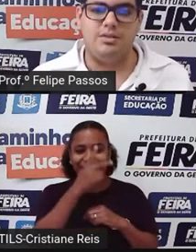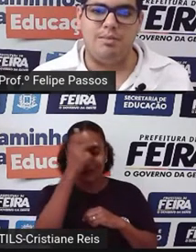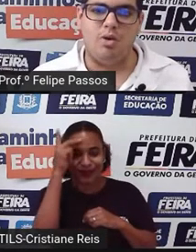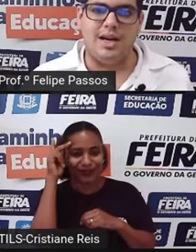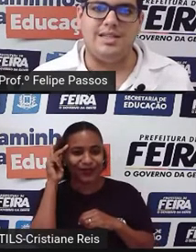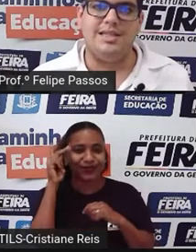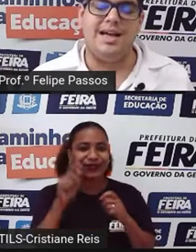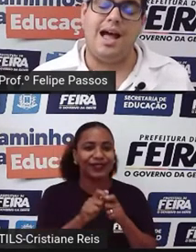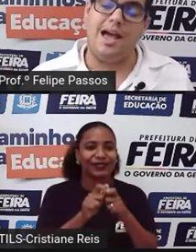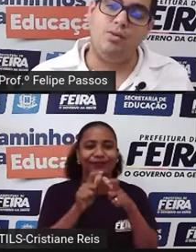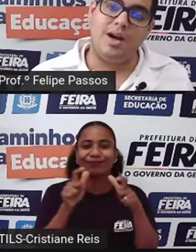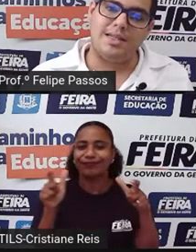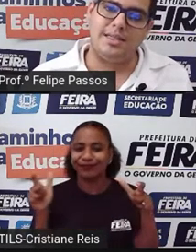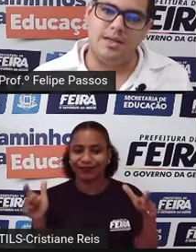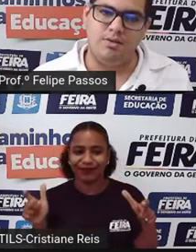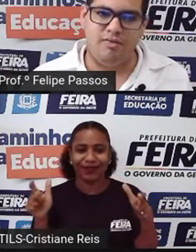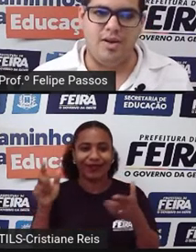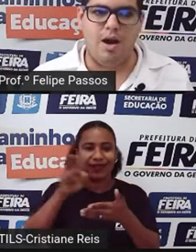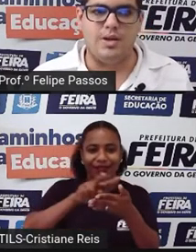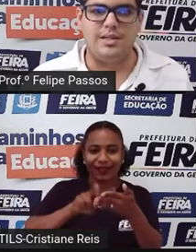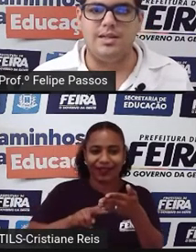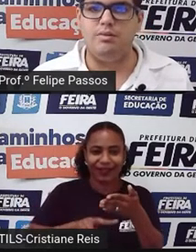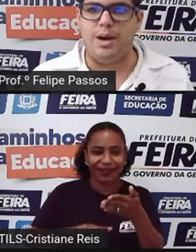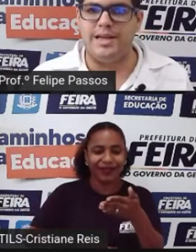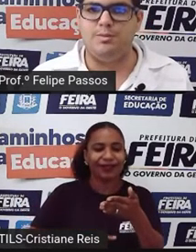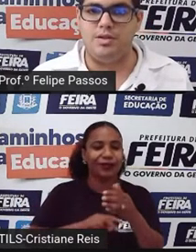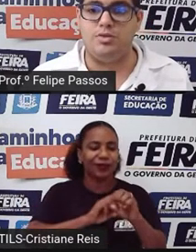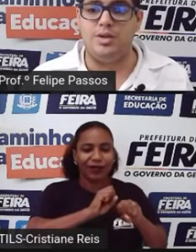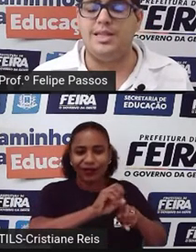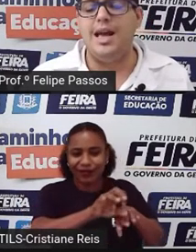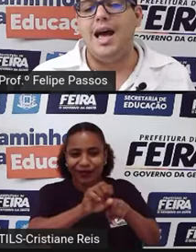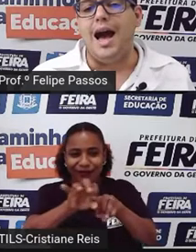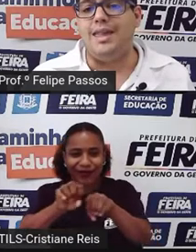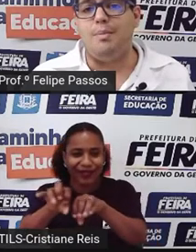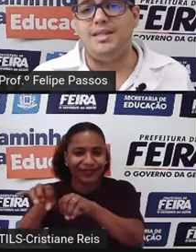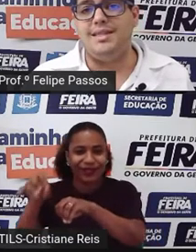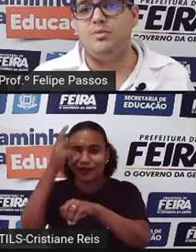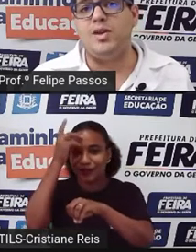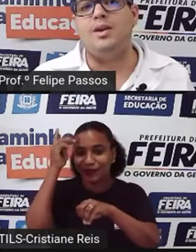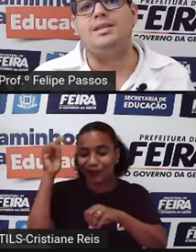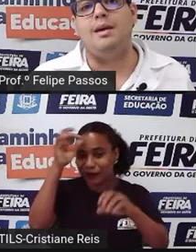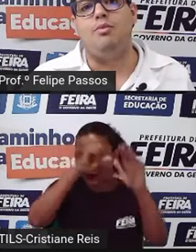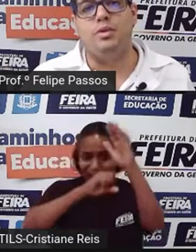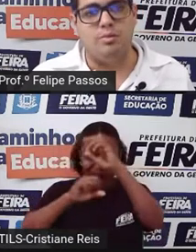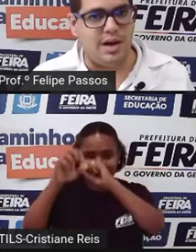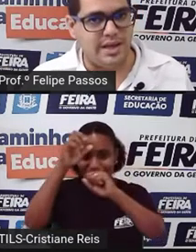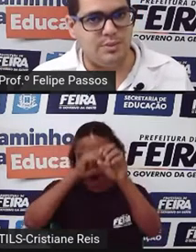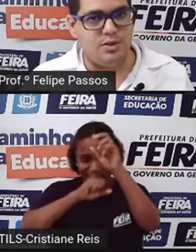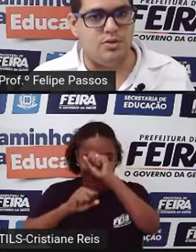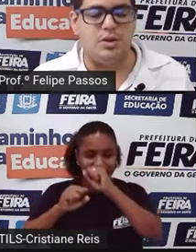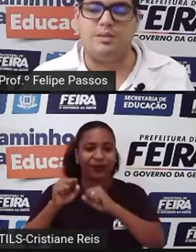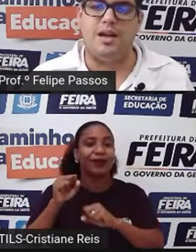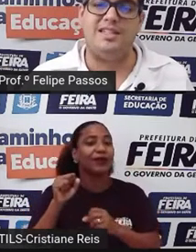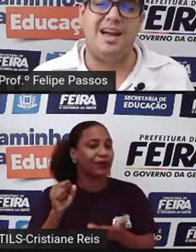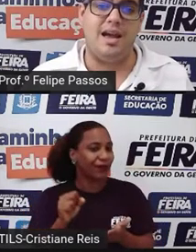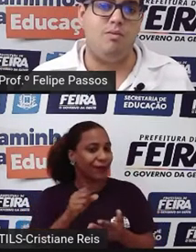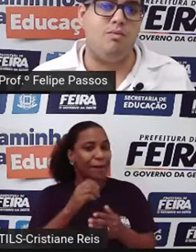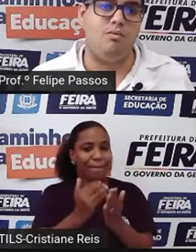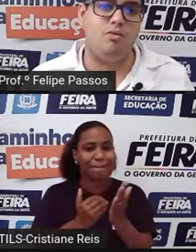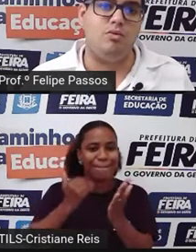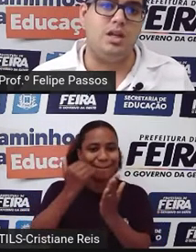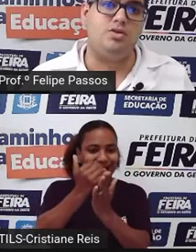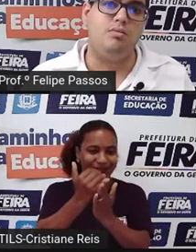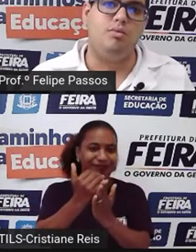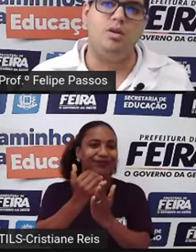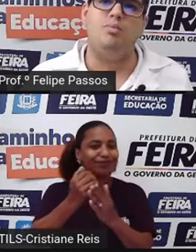foi sendo democratizada, a educação foi alcançando mais pessoas, ainda precisamos alcançar muito mais pessoas, mas já é